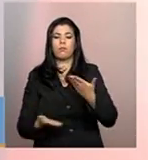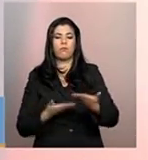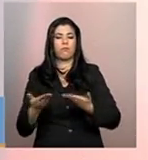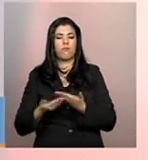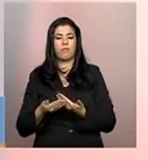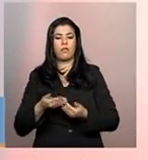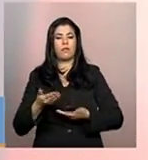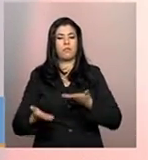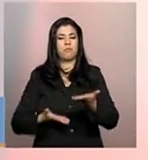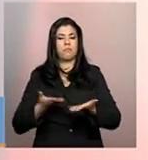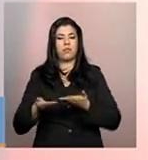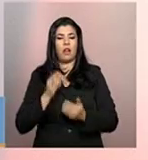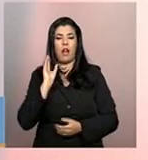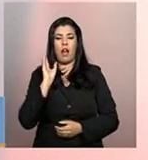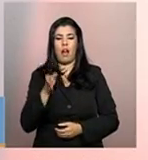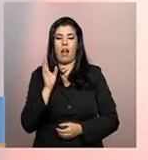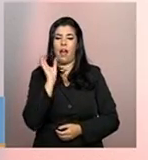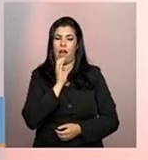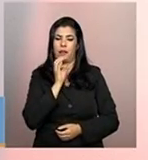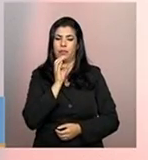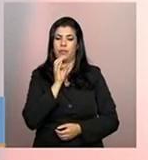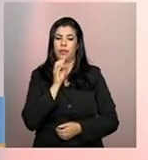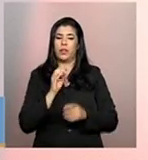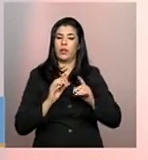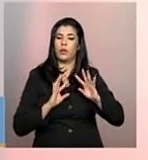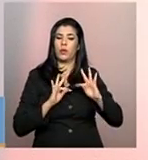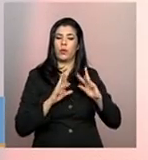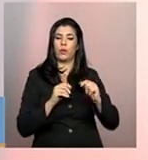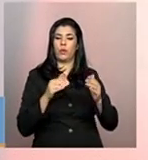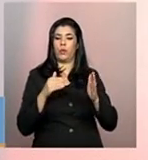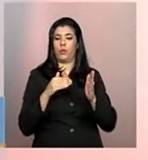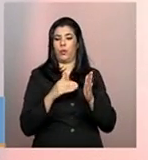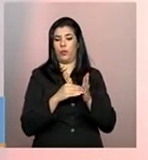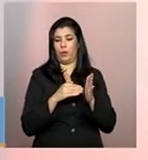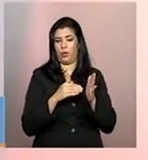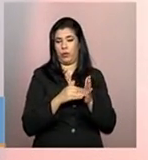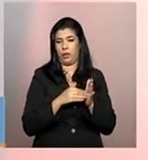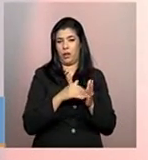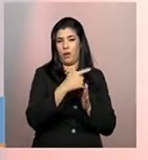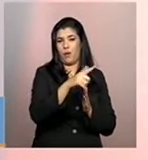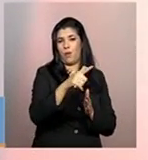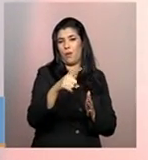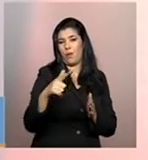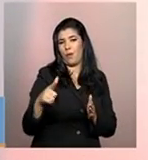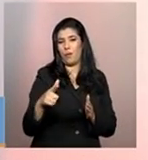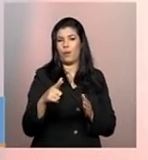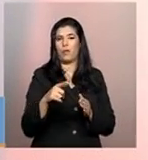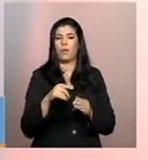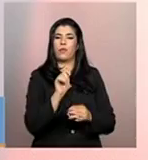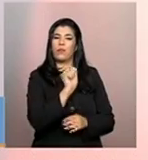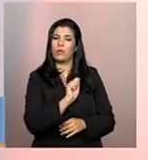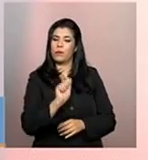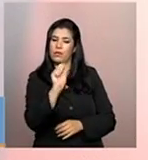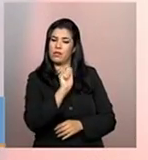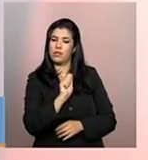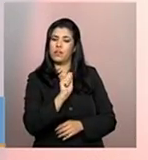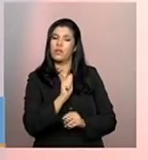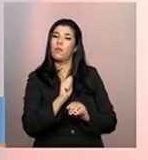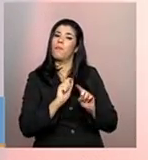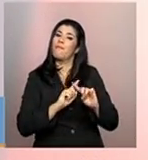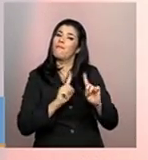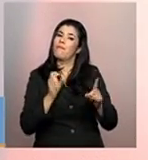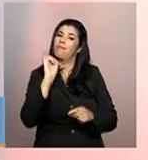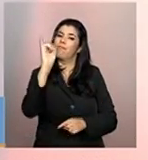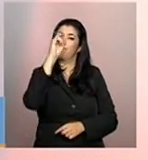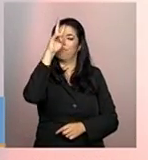e também todas as prestações que são realizadas pelas entidades. Com um detalhe que é bastante